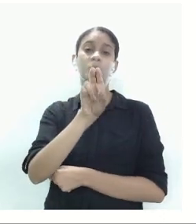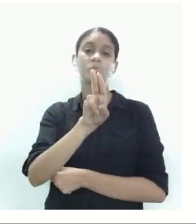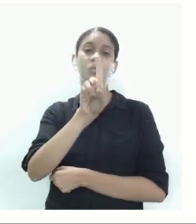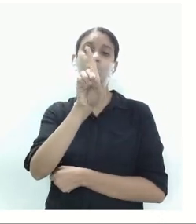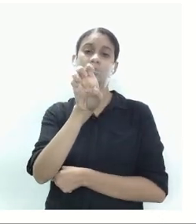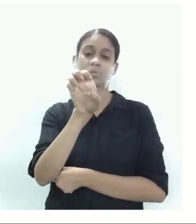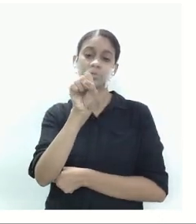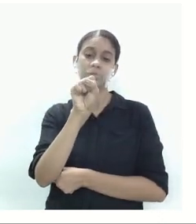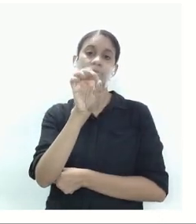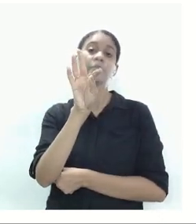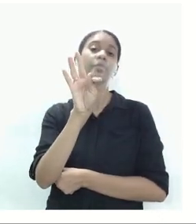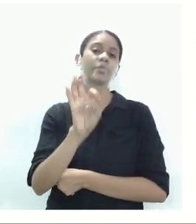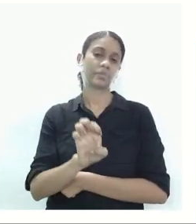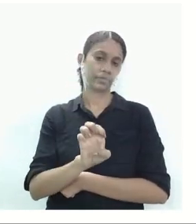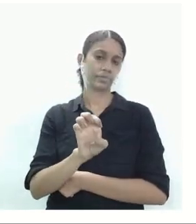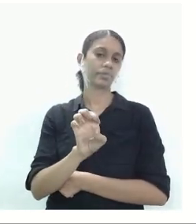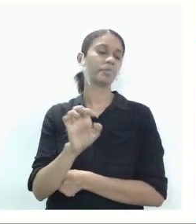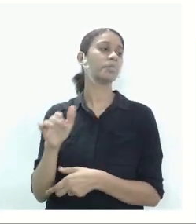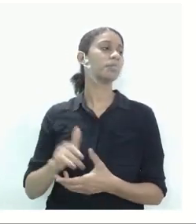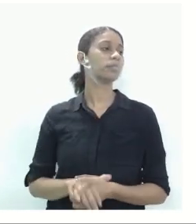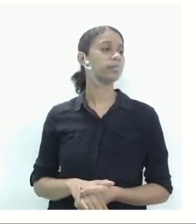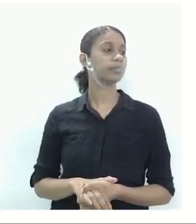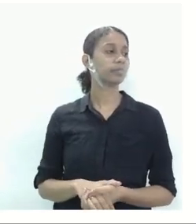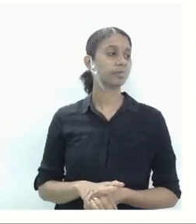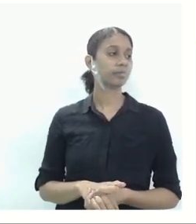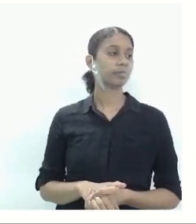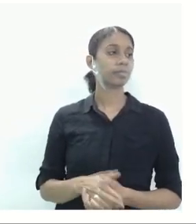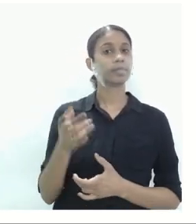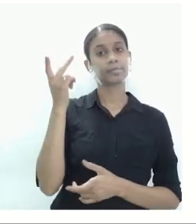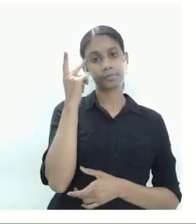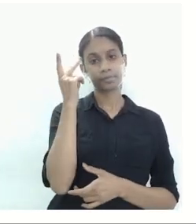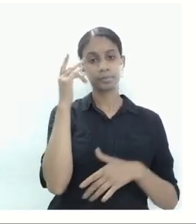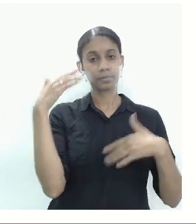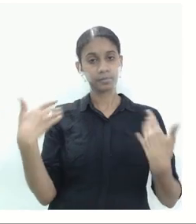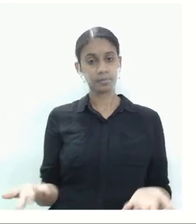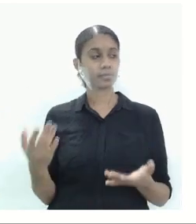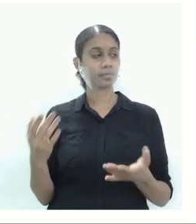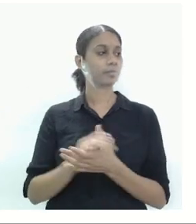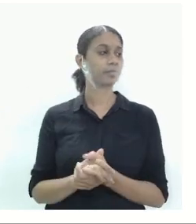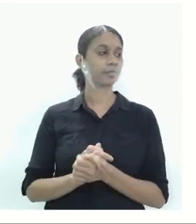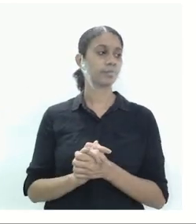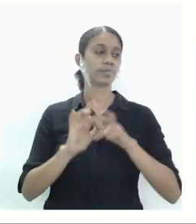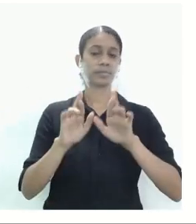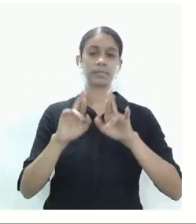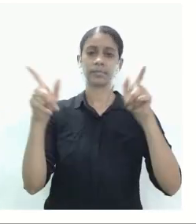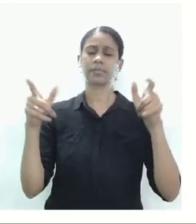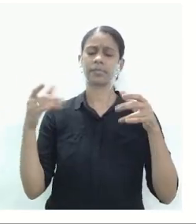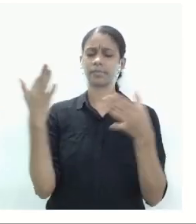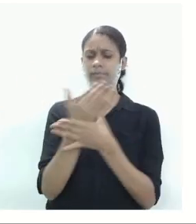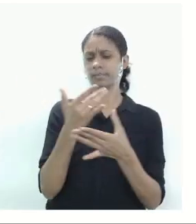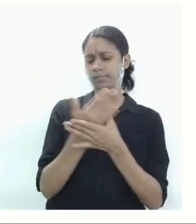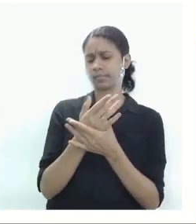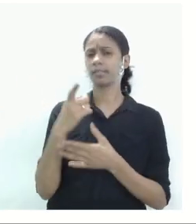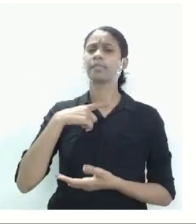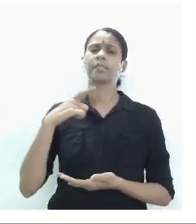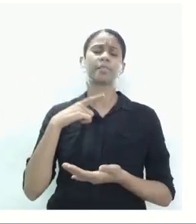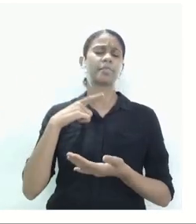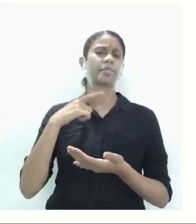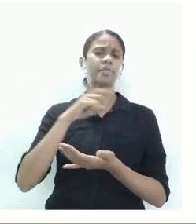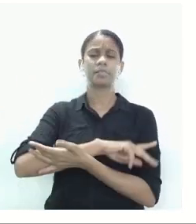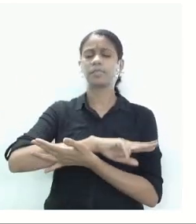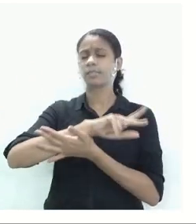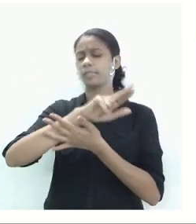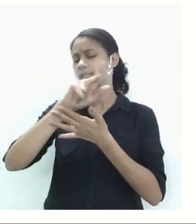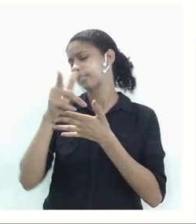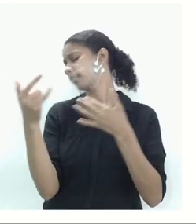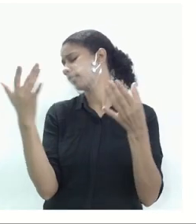voltar para o tema urbanização dentro diferença entre cidades. As cidades têm muitas diferenças. Tem